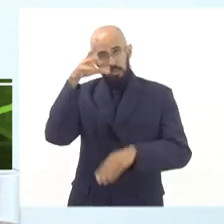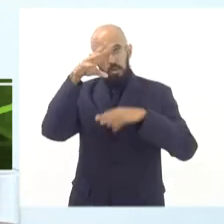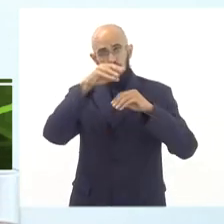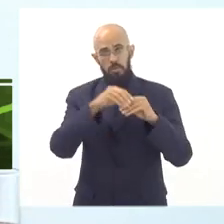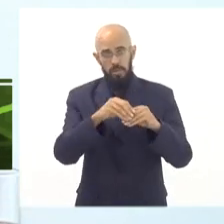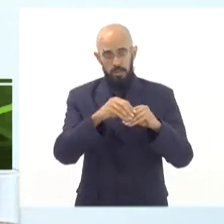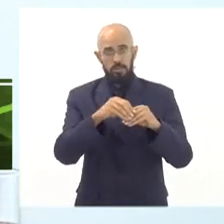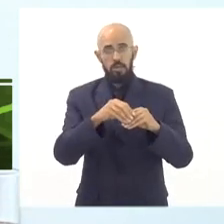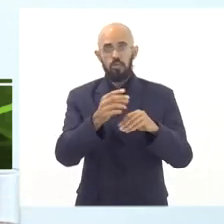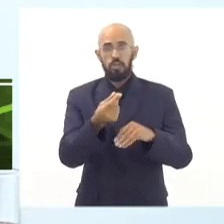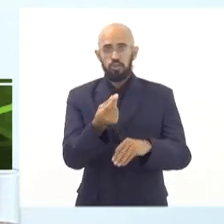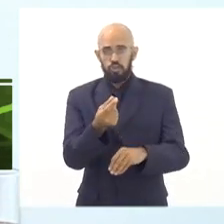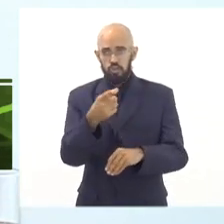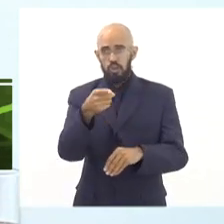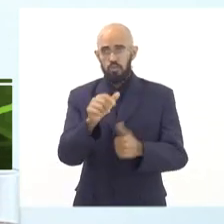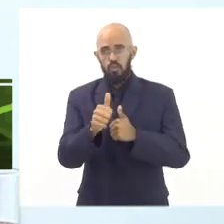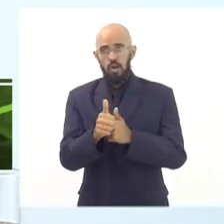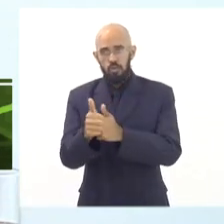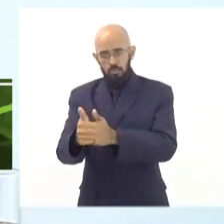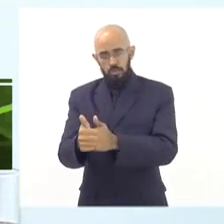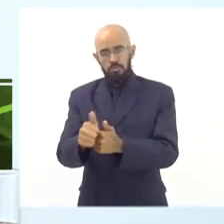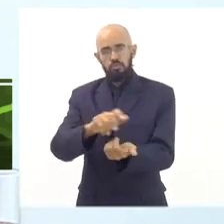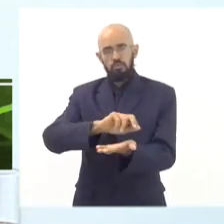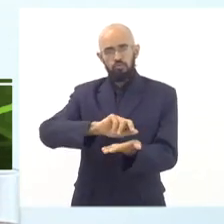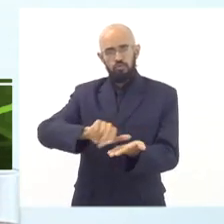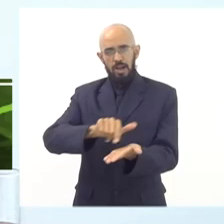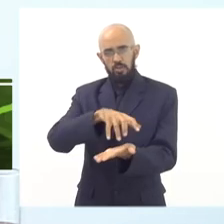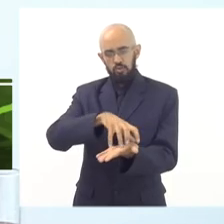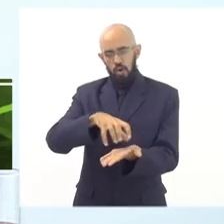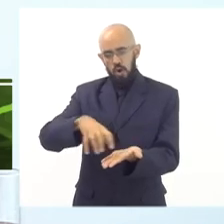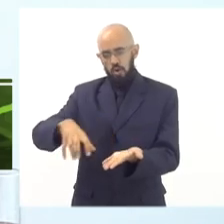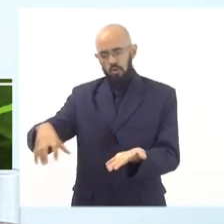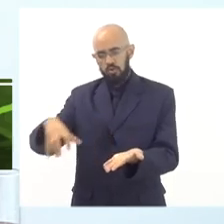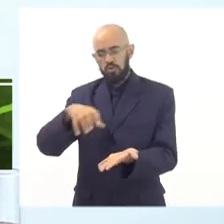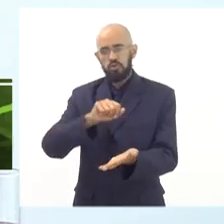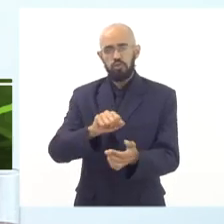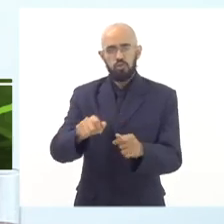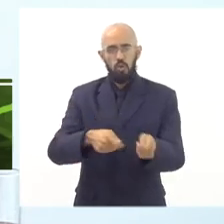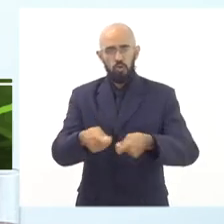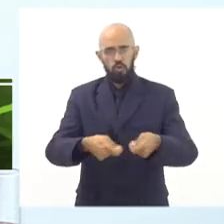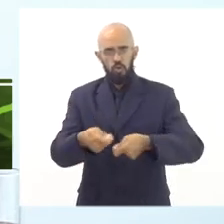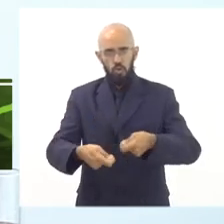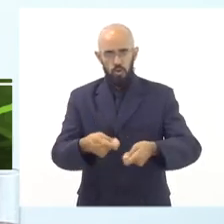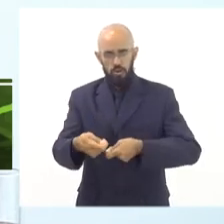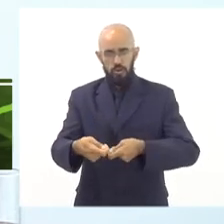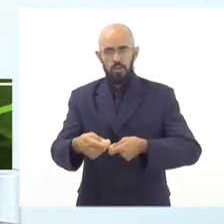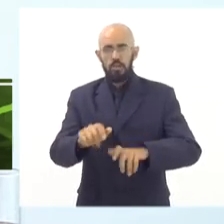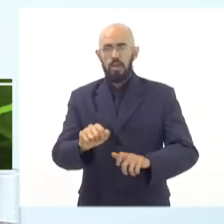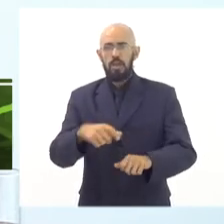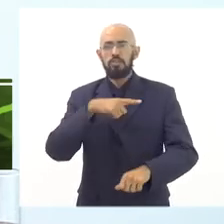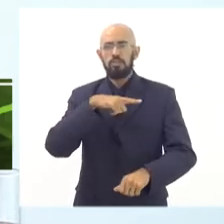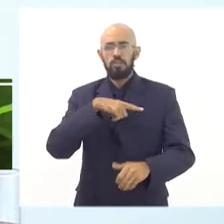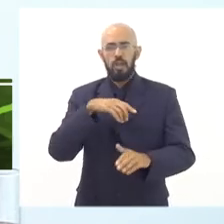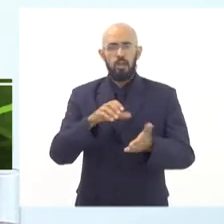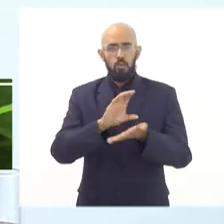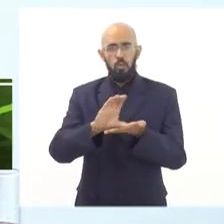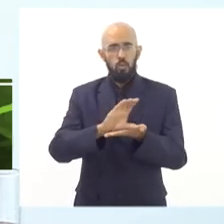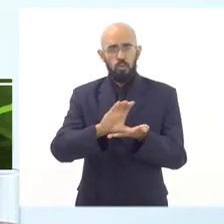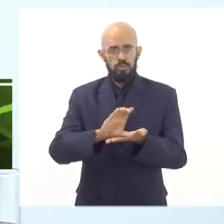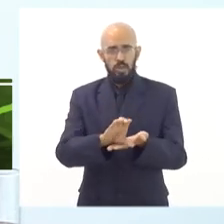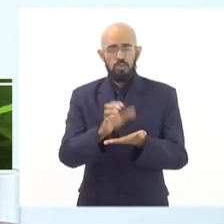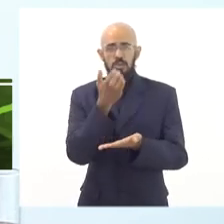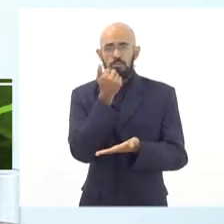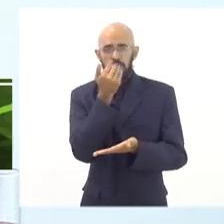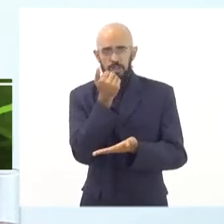desse recurso e o acompanhamento de diversos órgãos de controle, dentre os quais a gente destaca o Conselho de Alimentação Escolar